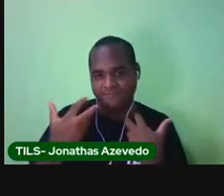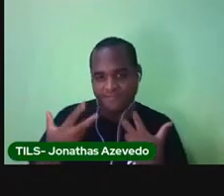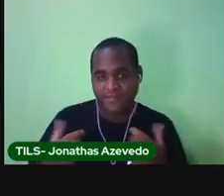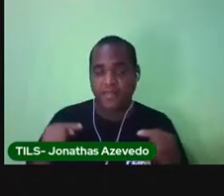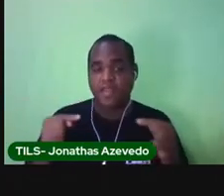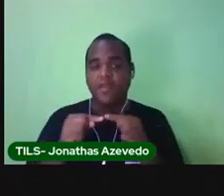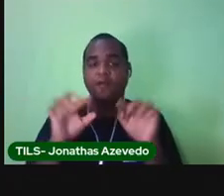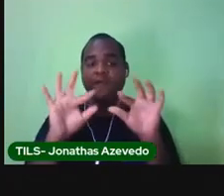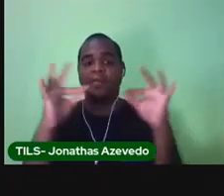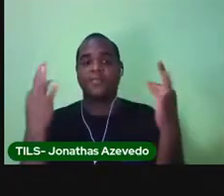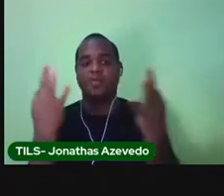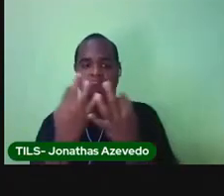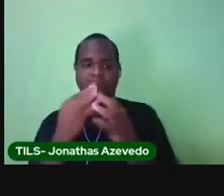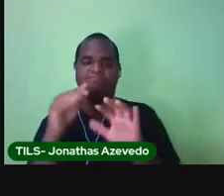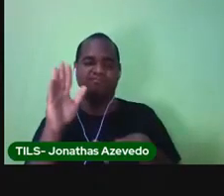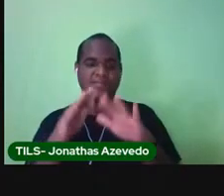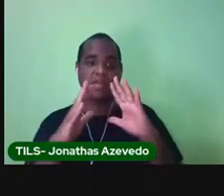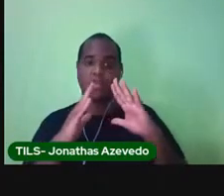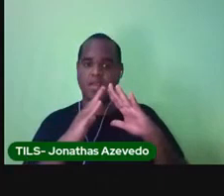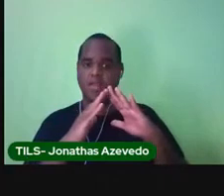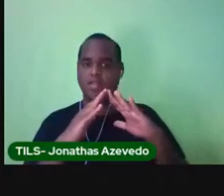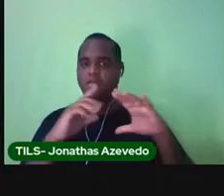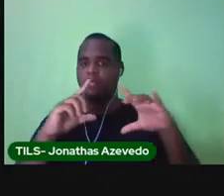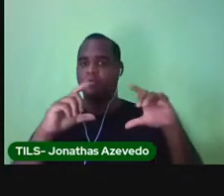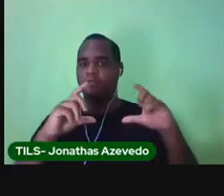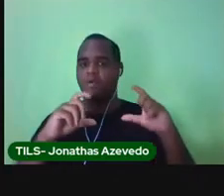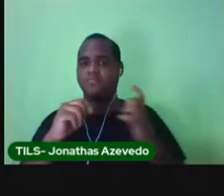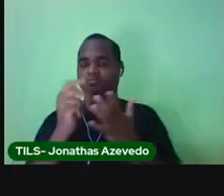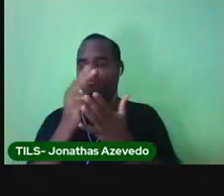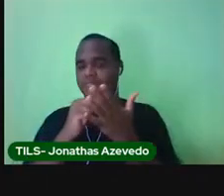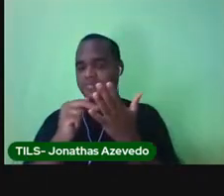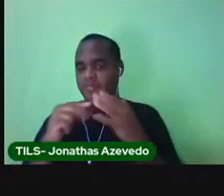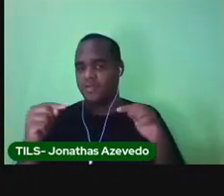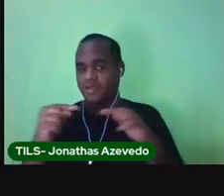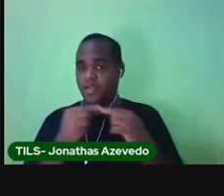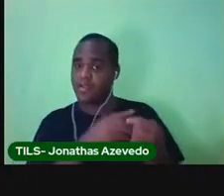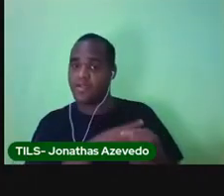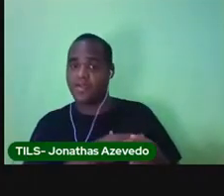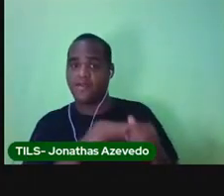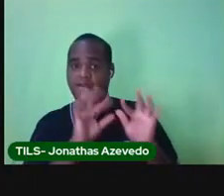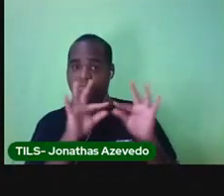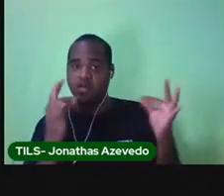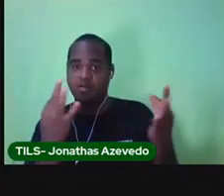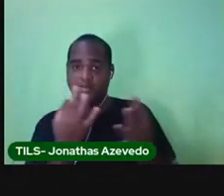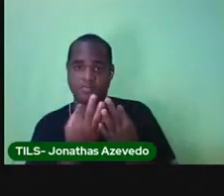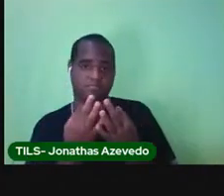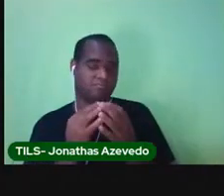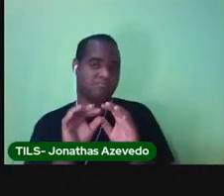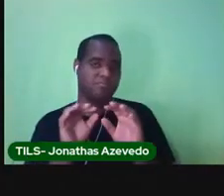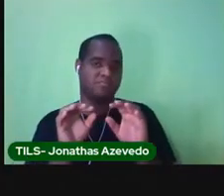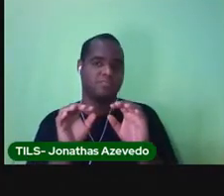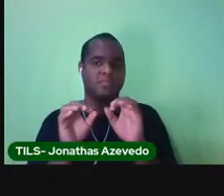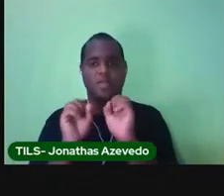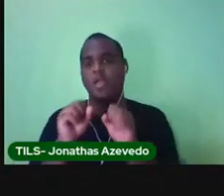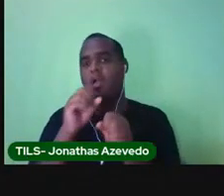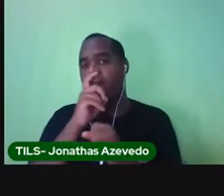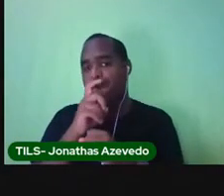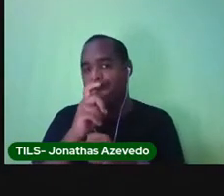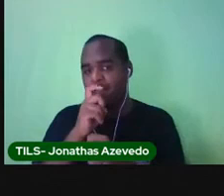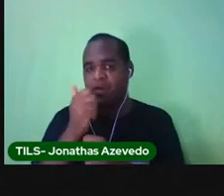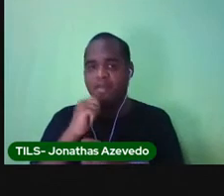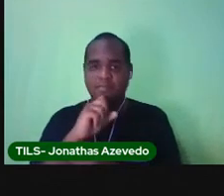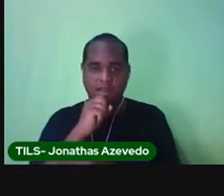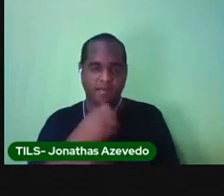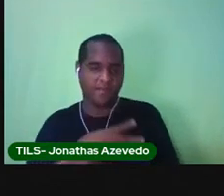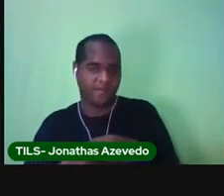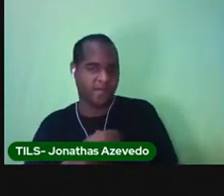tipos de famílias presentes nessas imagens, há famílias também formadas por avô, pai, mãe e muitos